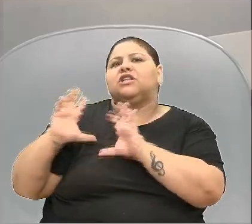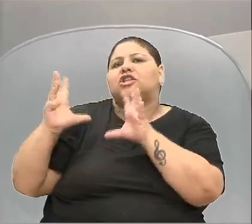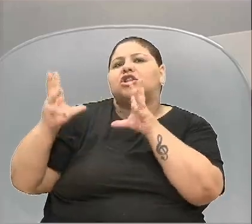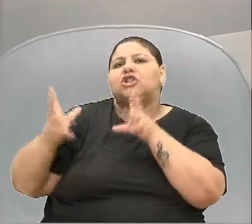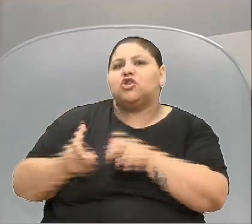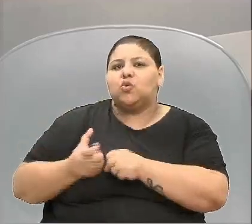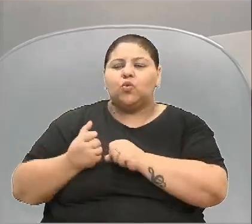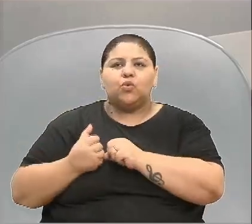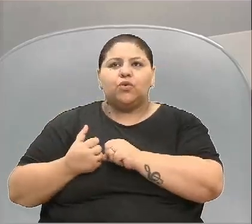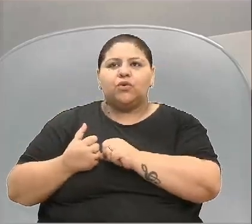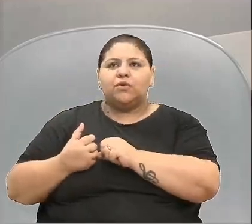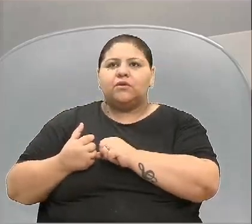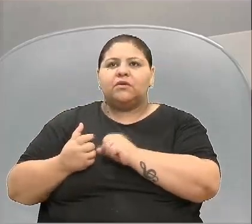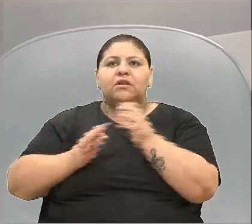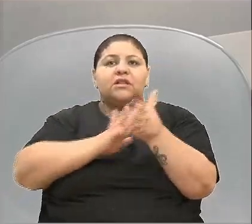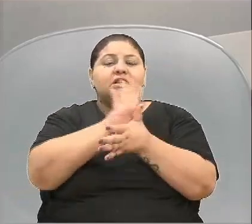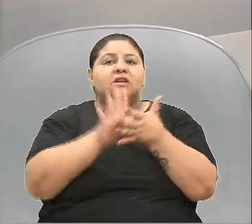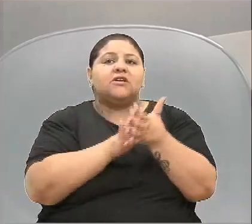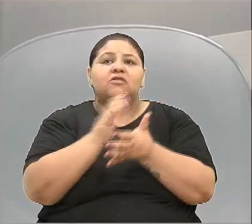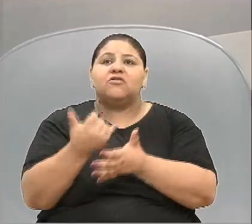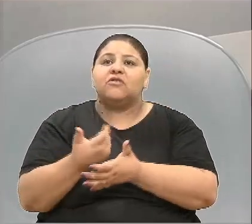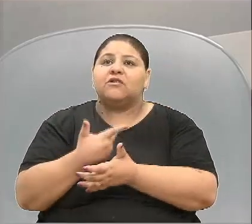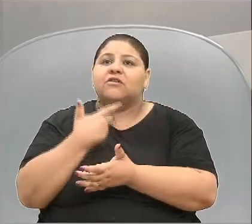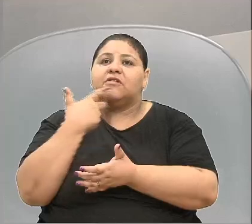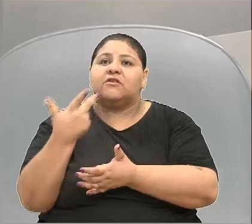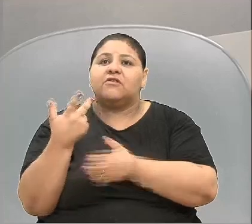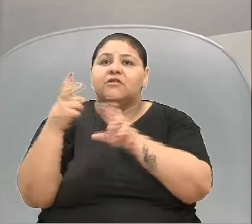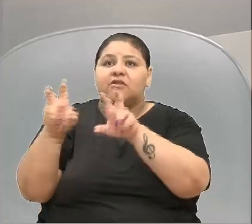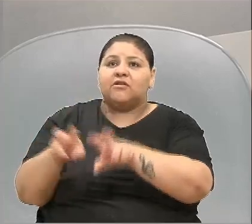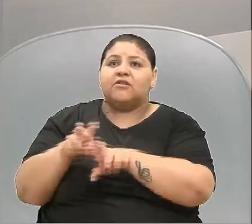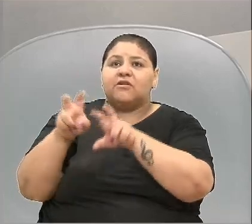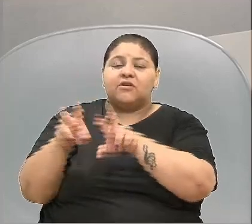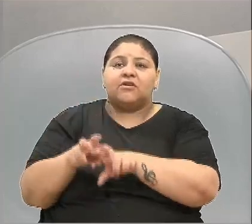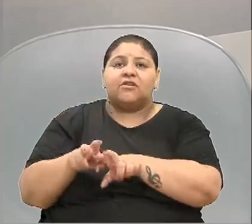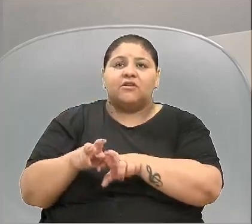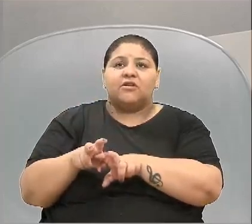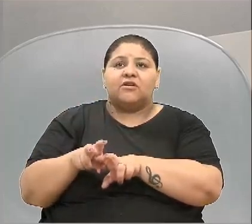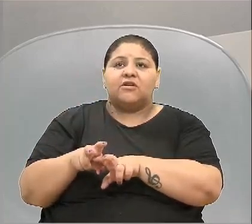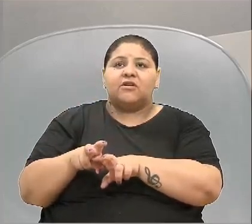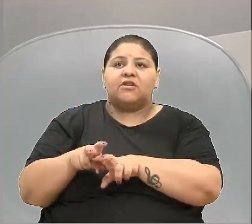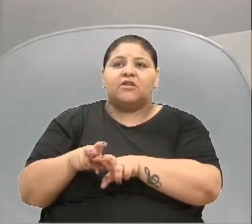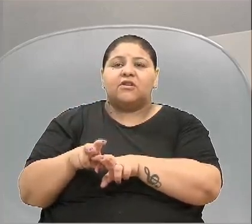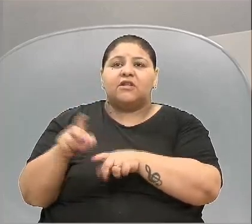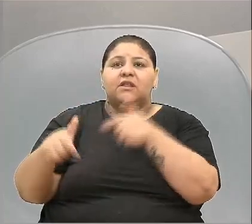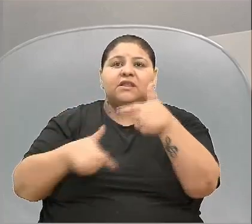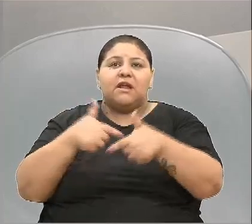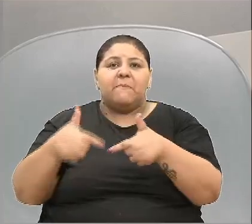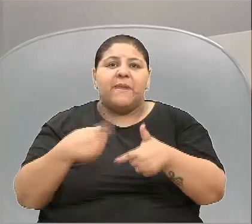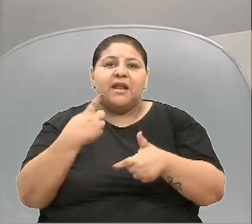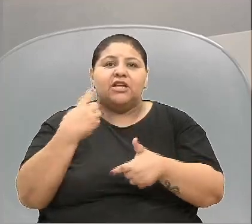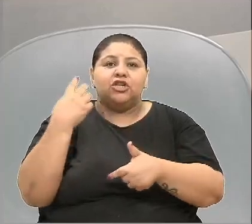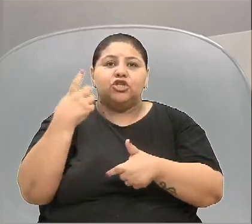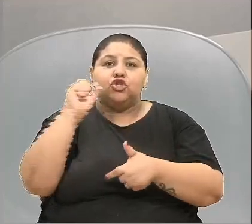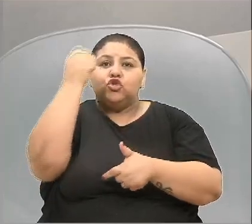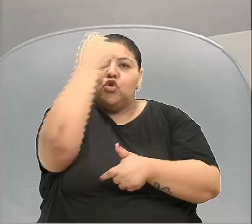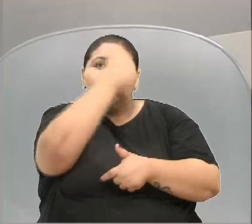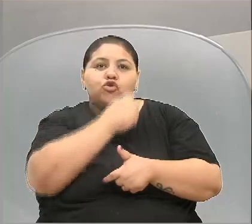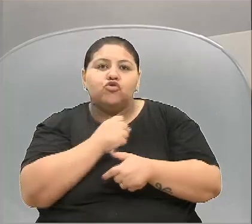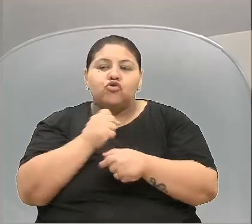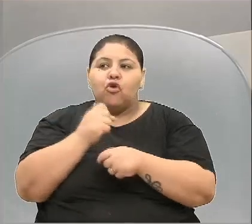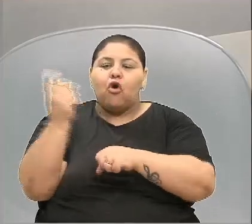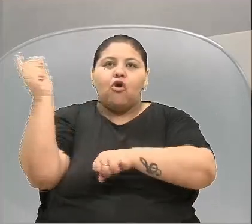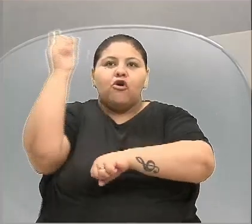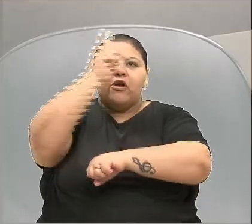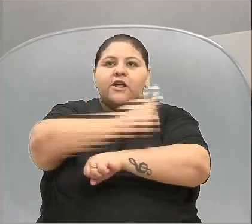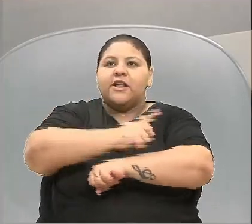tudo com alta. Ninguém fala que o agricultor, o vereador Rafael, estava aqui trabalhando 18 horas por dia. Não tem pandemia, não tem seca,